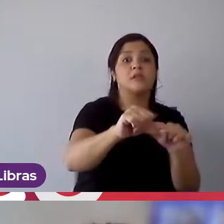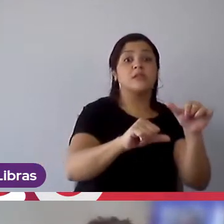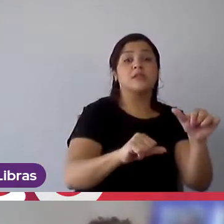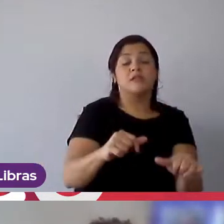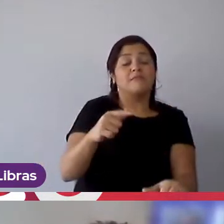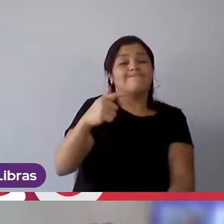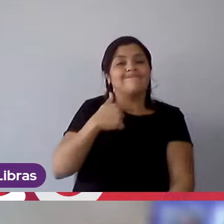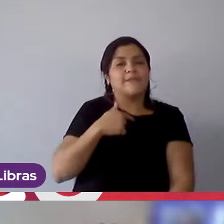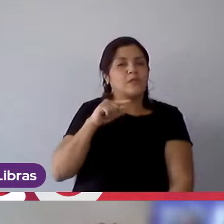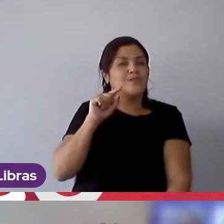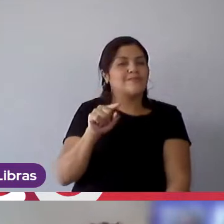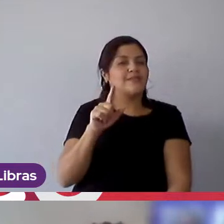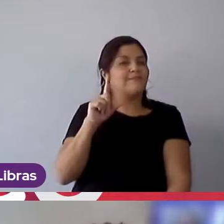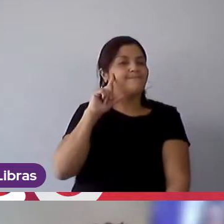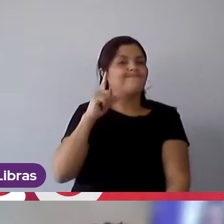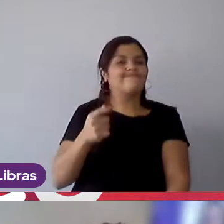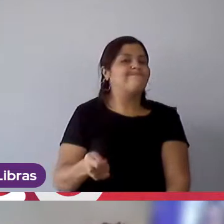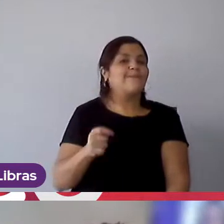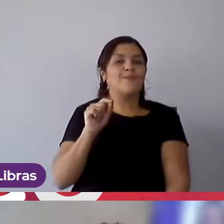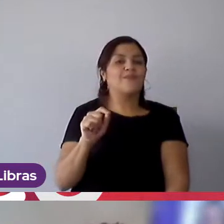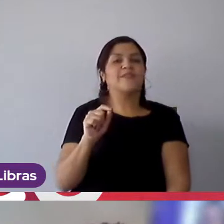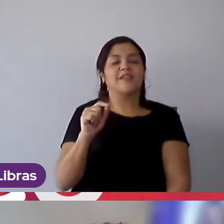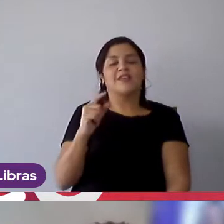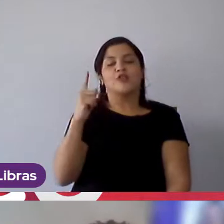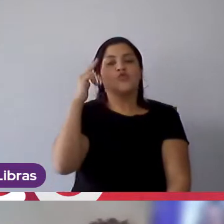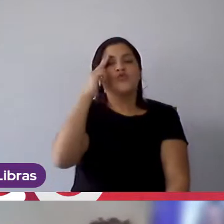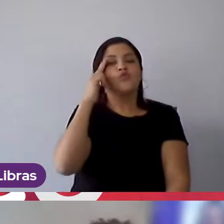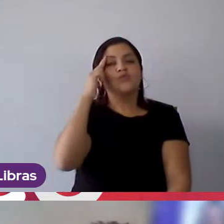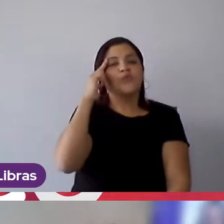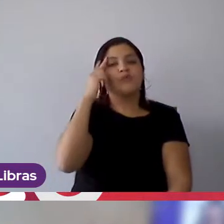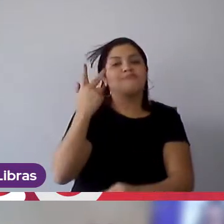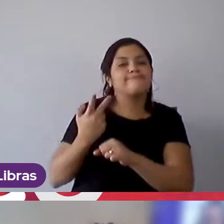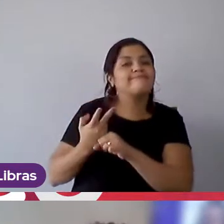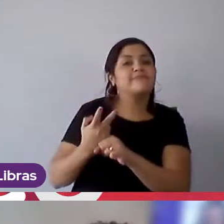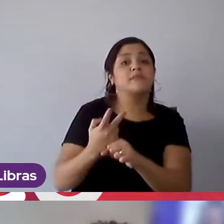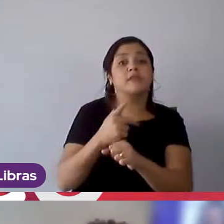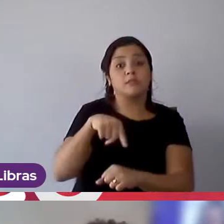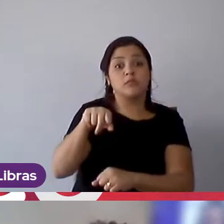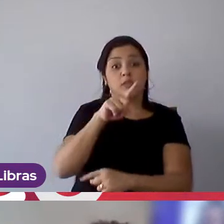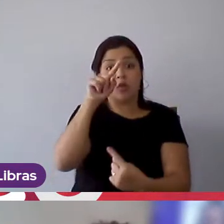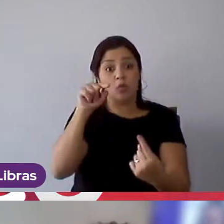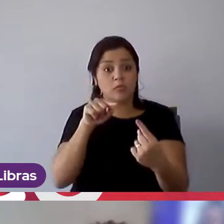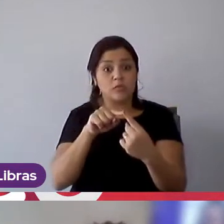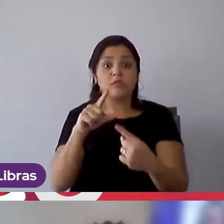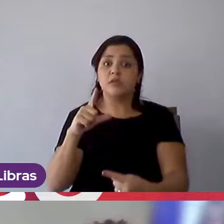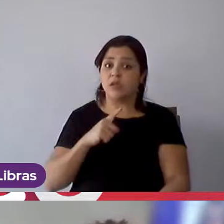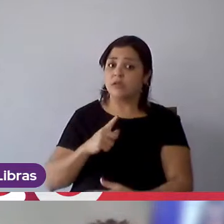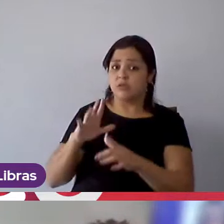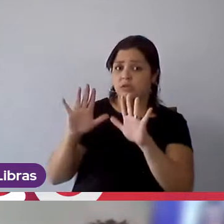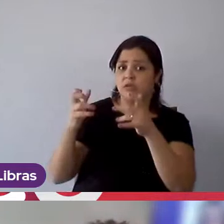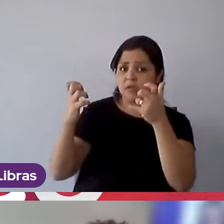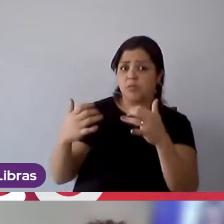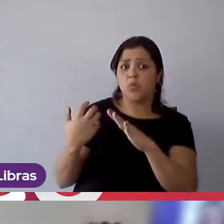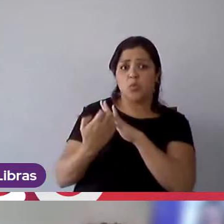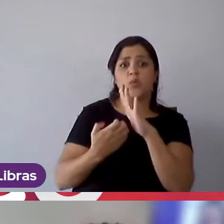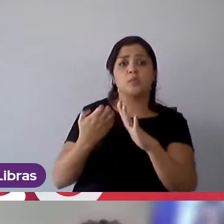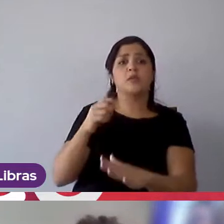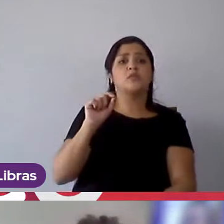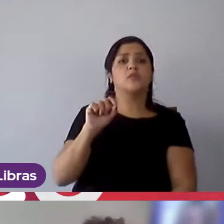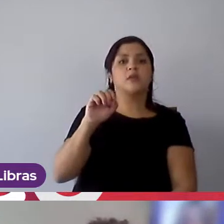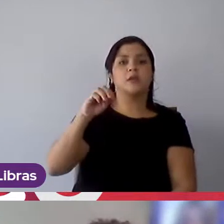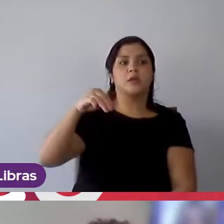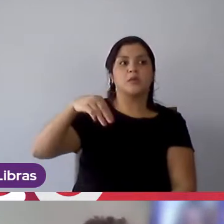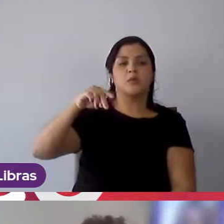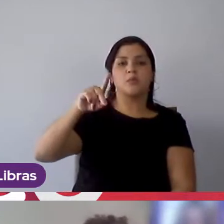sonho, acredito que a maioria aqui tem os seus objetivos, a Mondelez, como os colegas já falaram, é uma empresa grande que tem